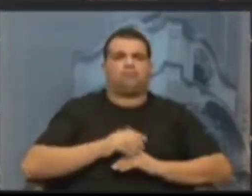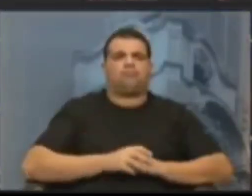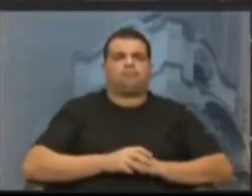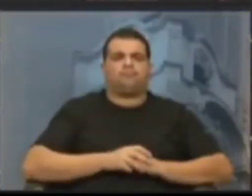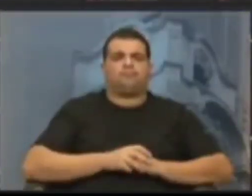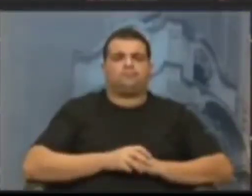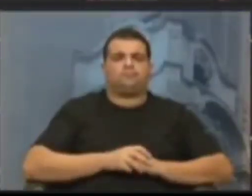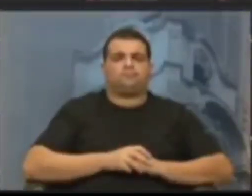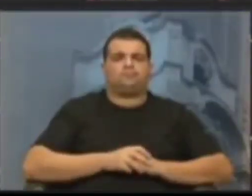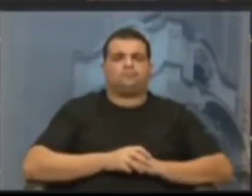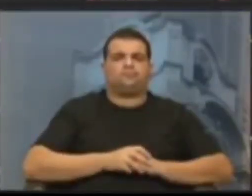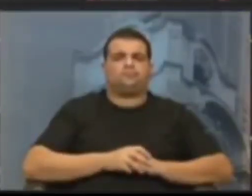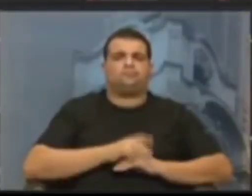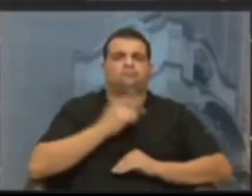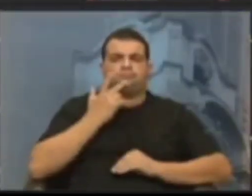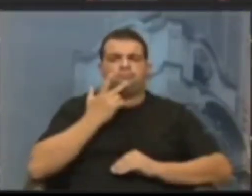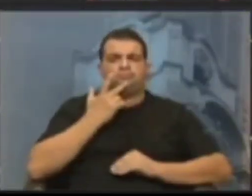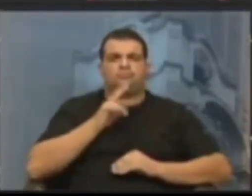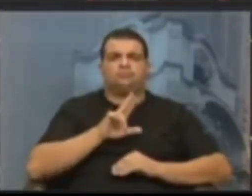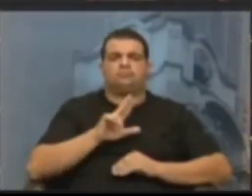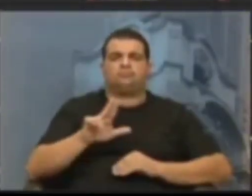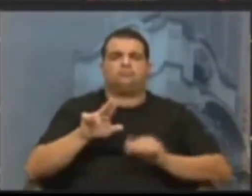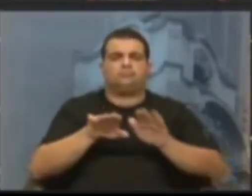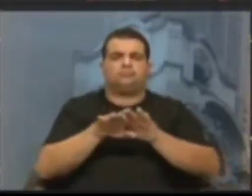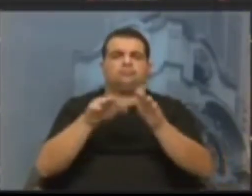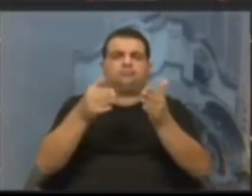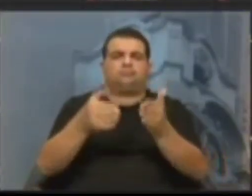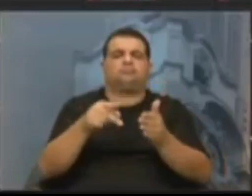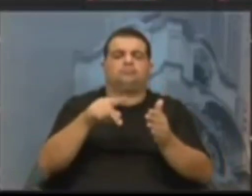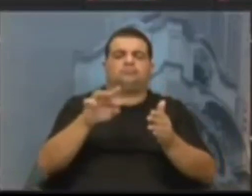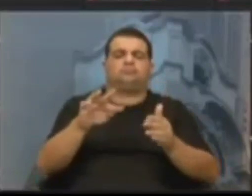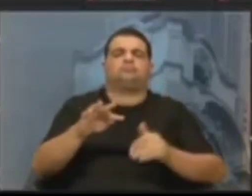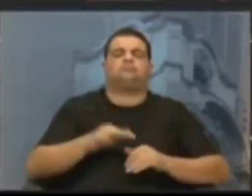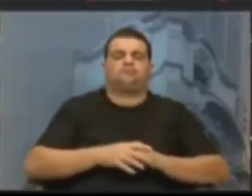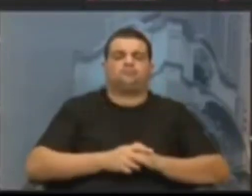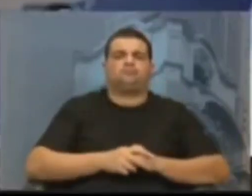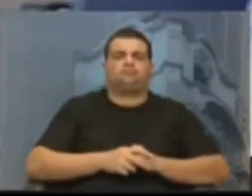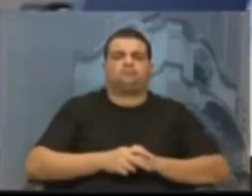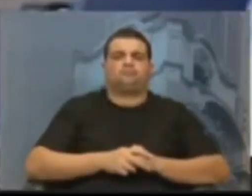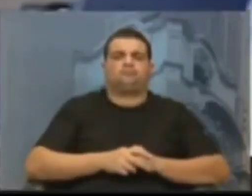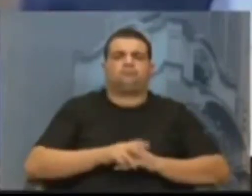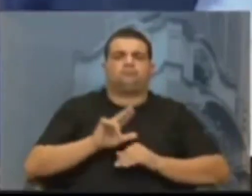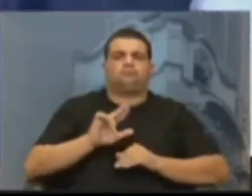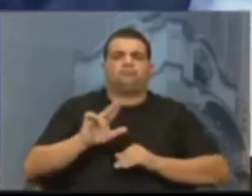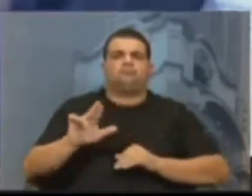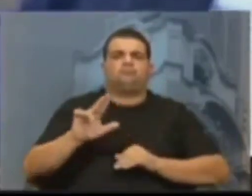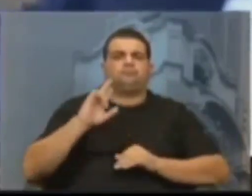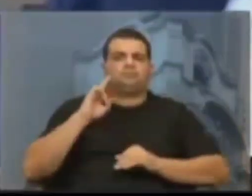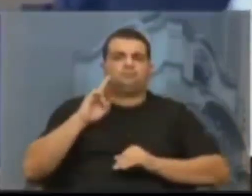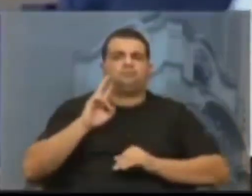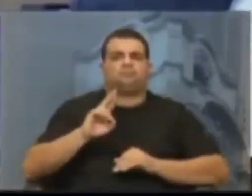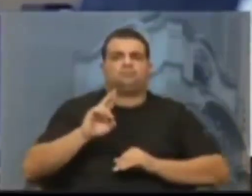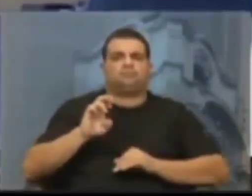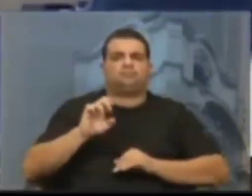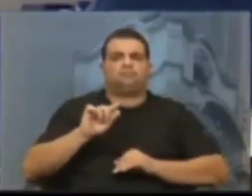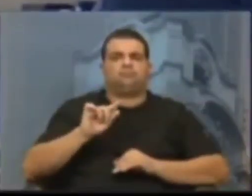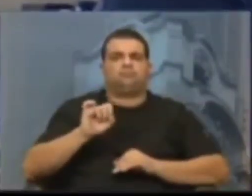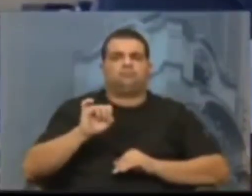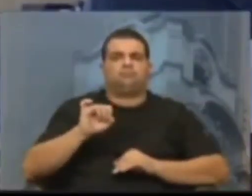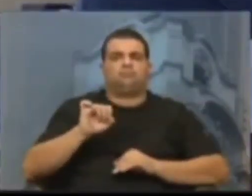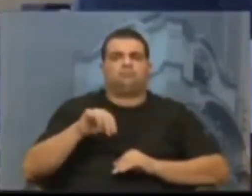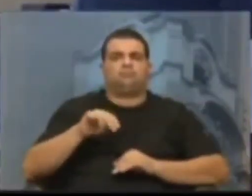em caminho, em nome da bancada do Partido dos Trabalhadores, em nome da vereadora Reginete, vereador